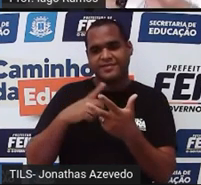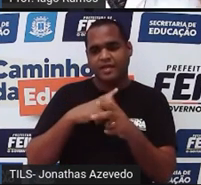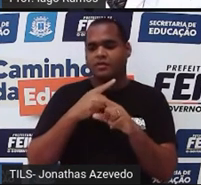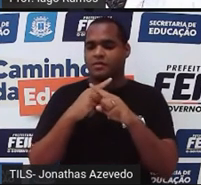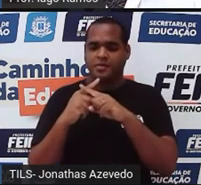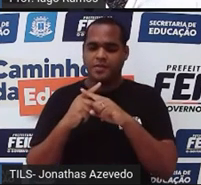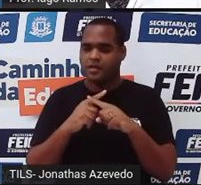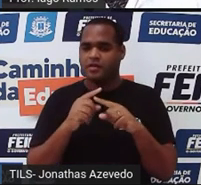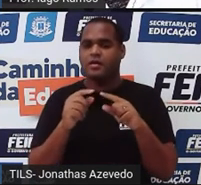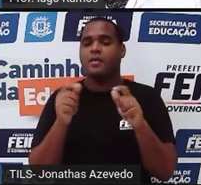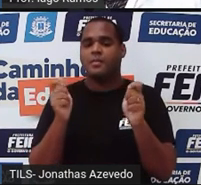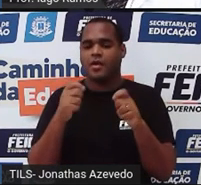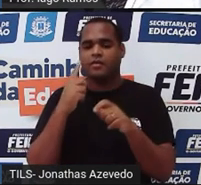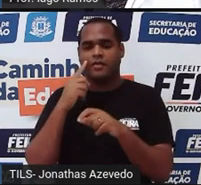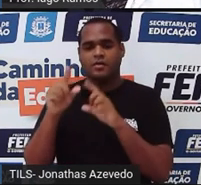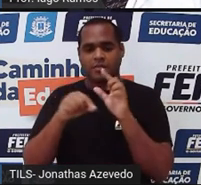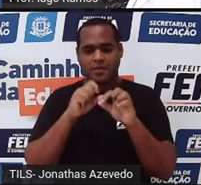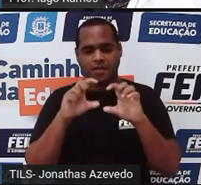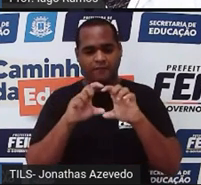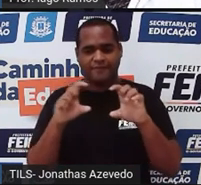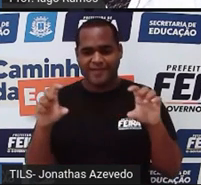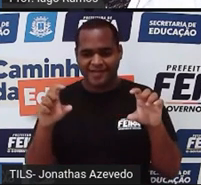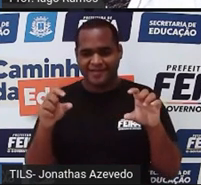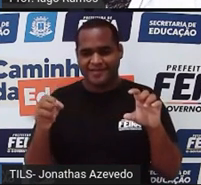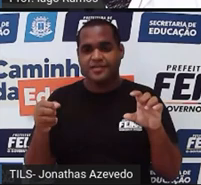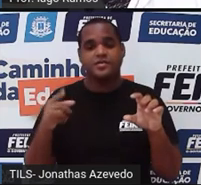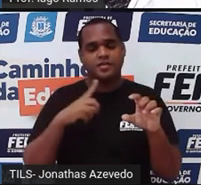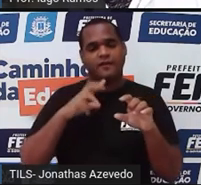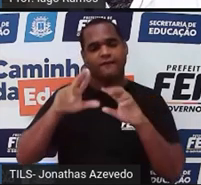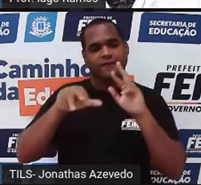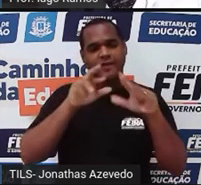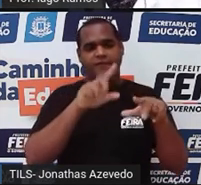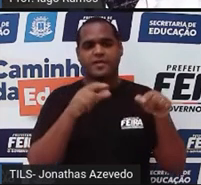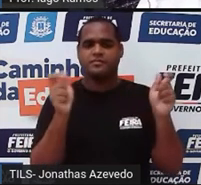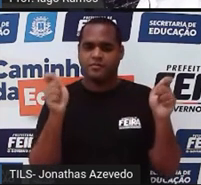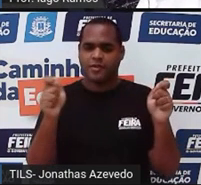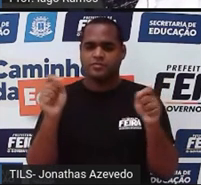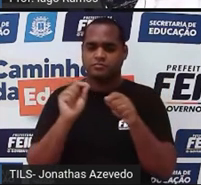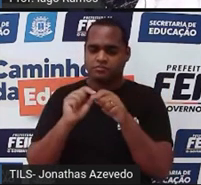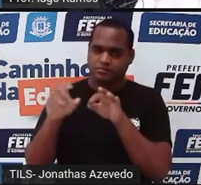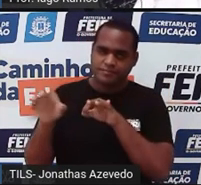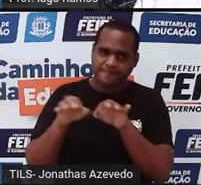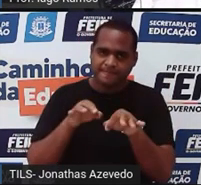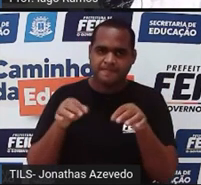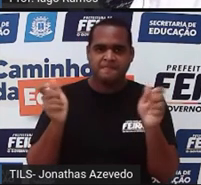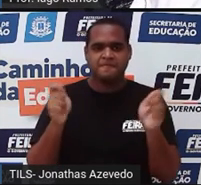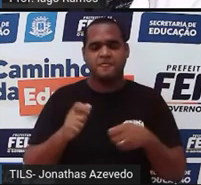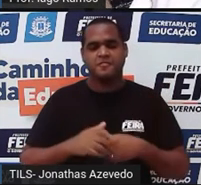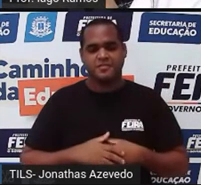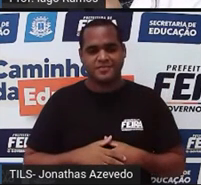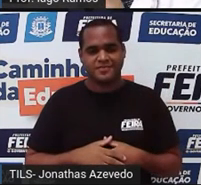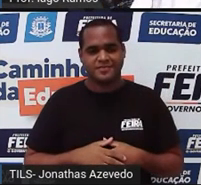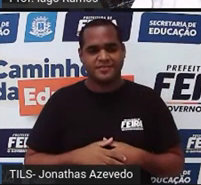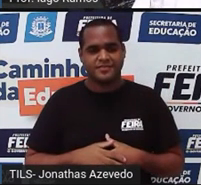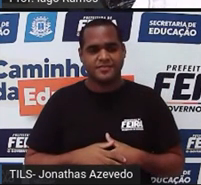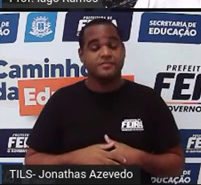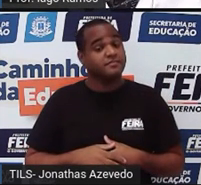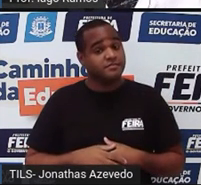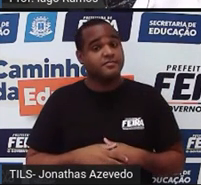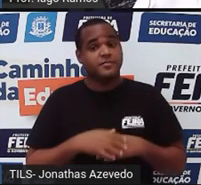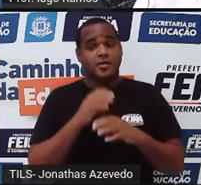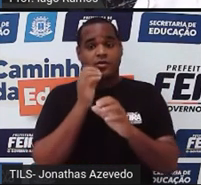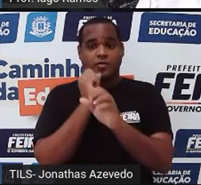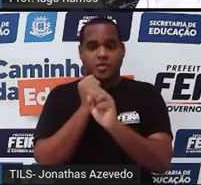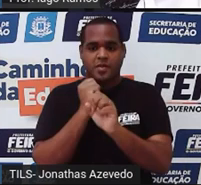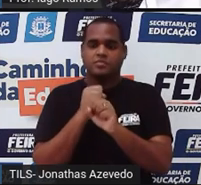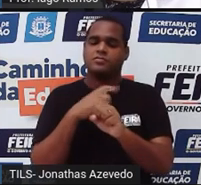placas diferentes, né? E que a gente pode, que podem ser fabricadas, tá? Então, eu vou escrever todos aqueles